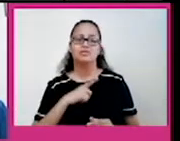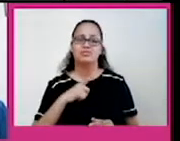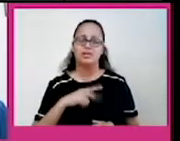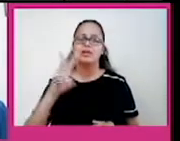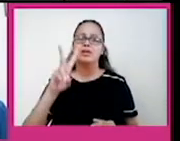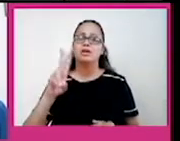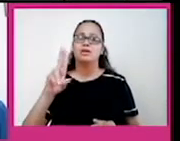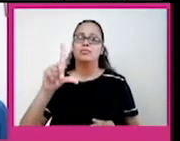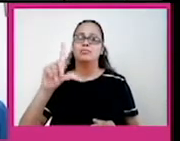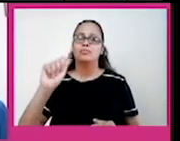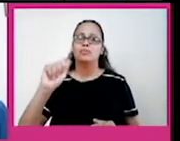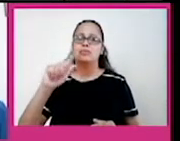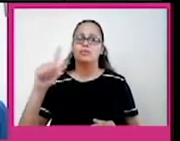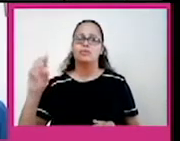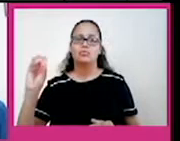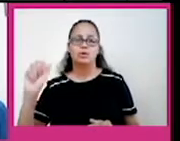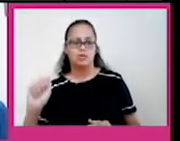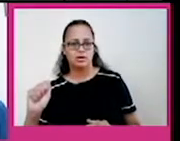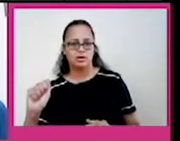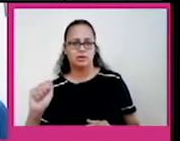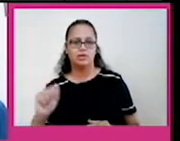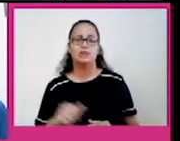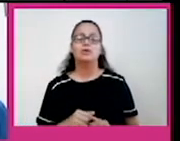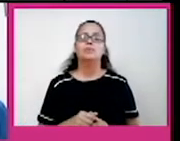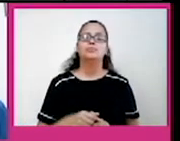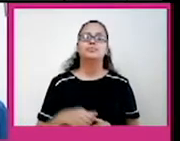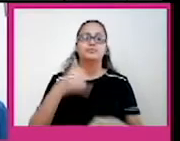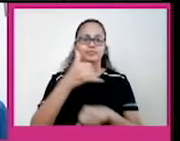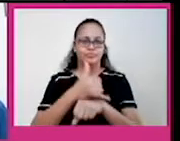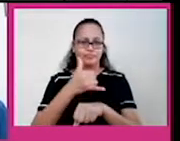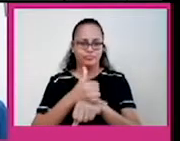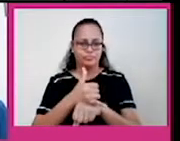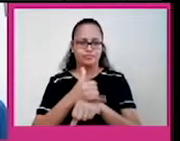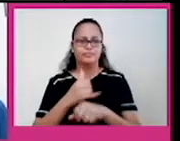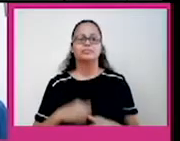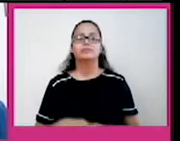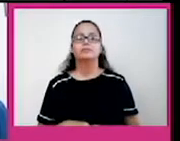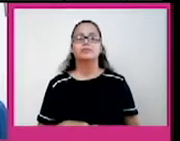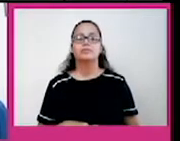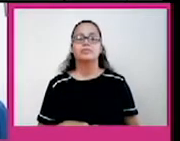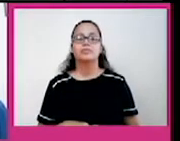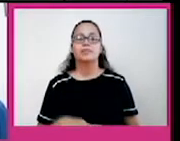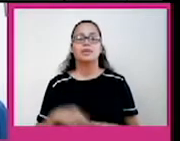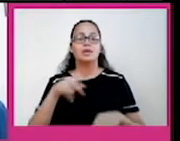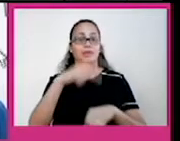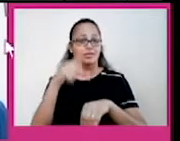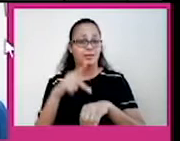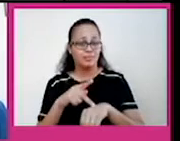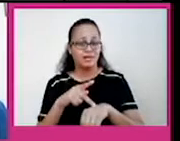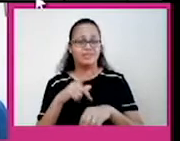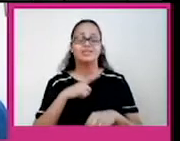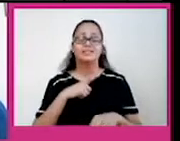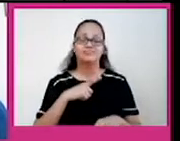e importantes jazidas de ferro, cobre, ouro, chumbo e zinco. O México sofre com os constantes